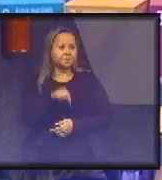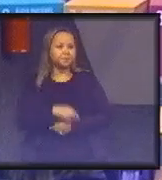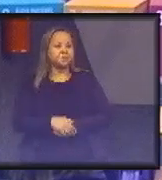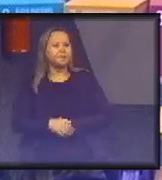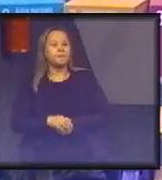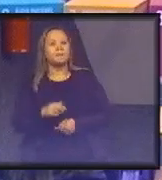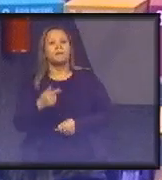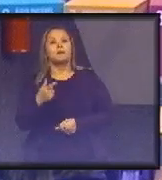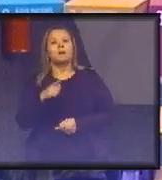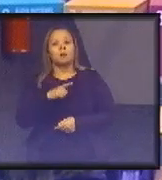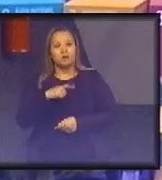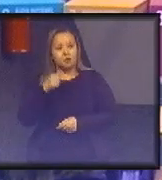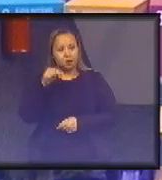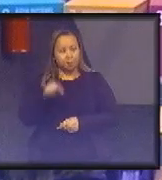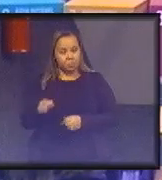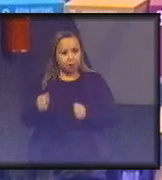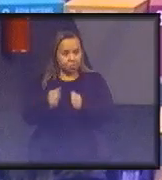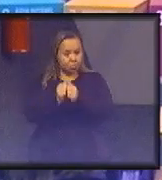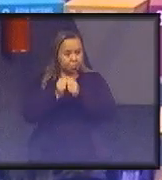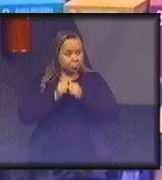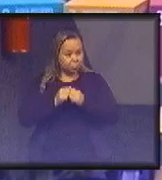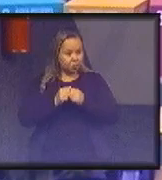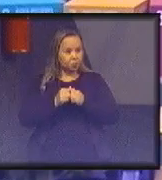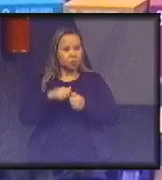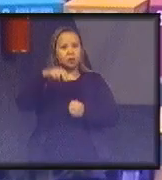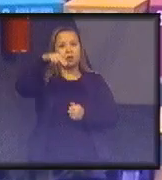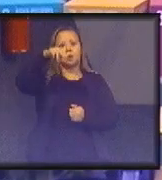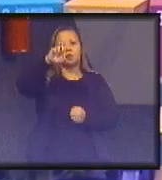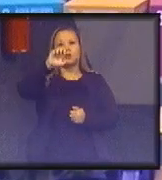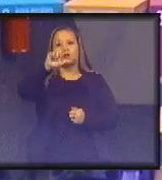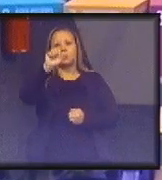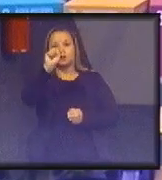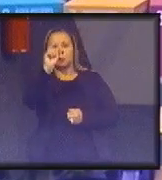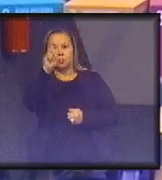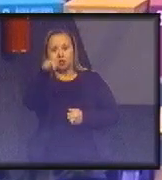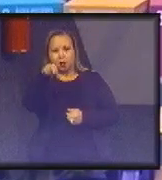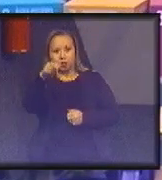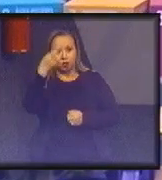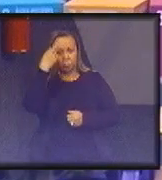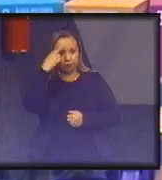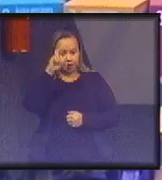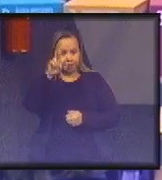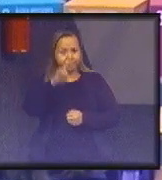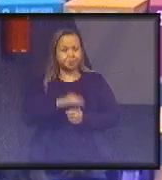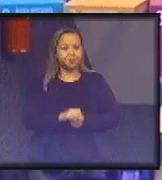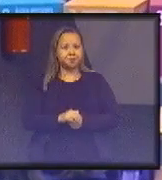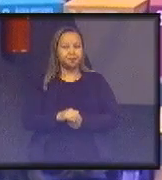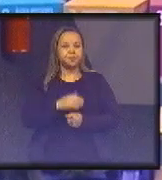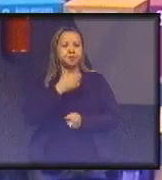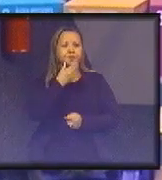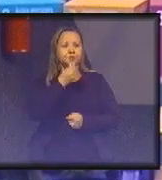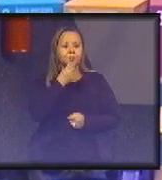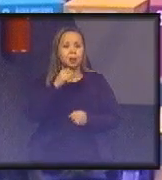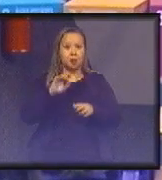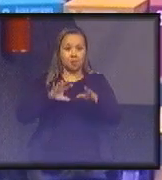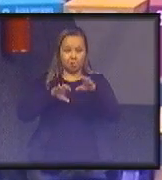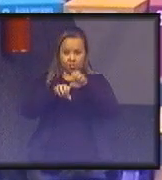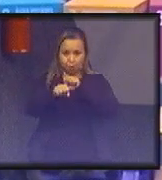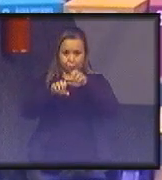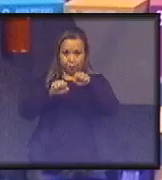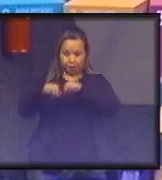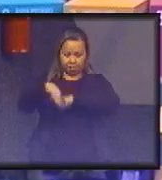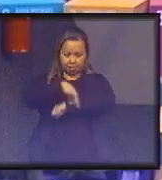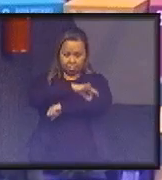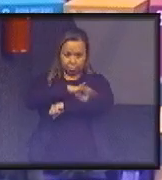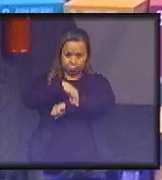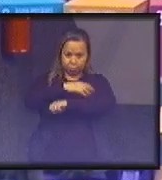aqui conosco o doutor Nelson Marinelli Filho. Ele também é formado em Engenharia